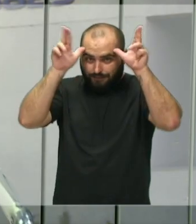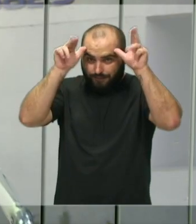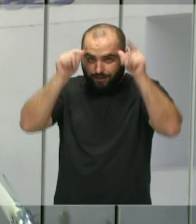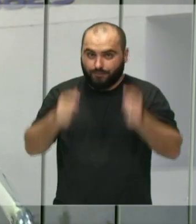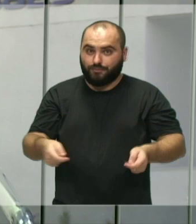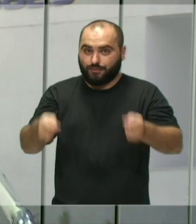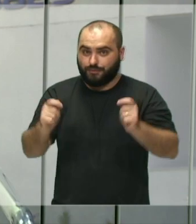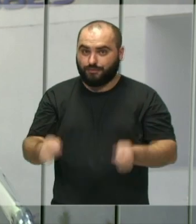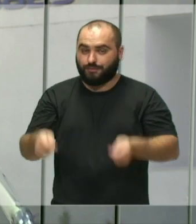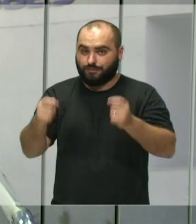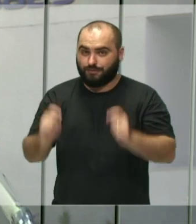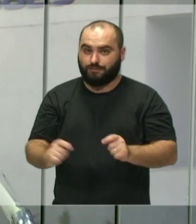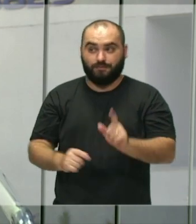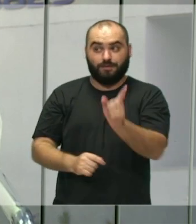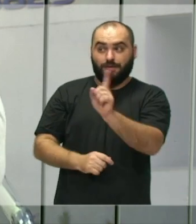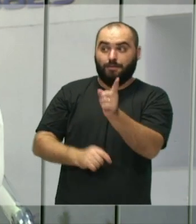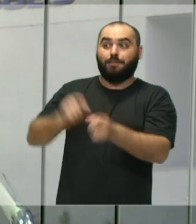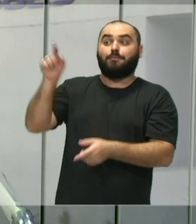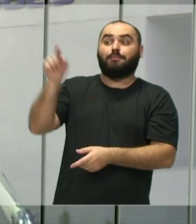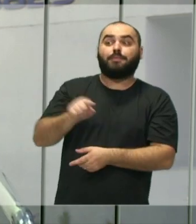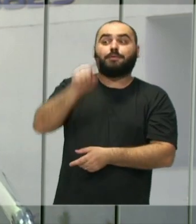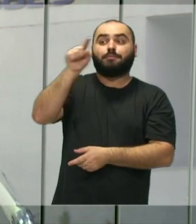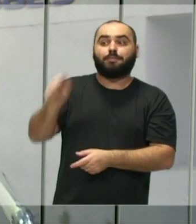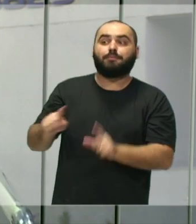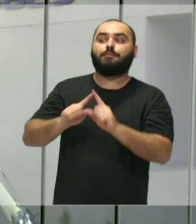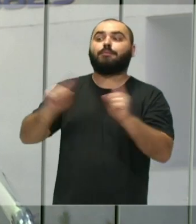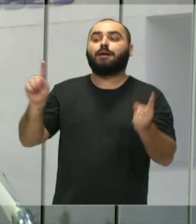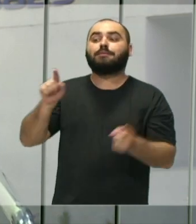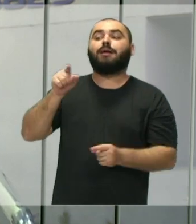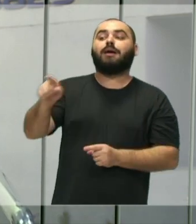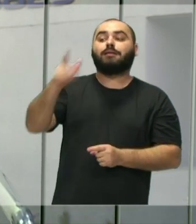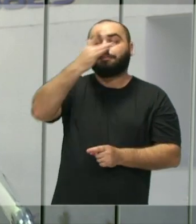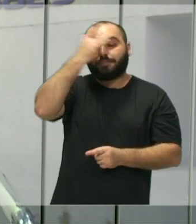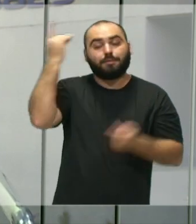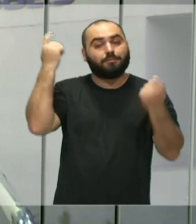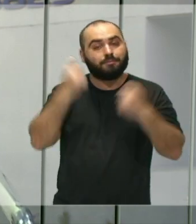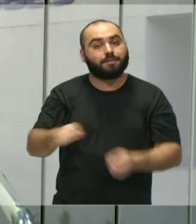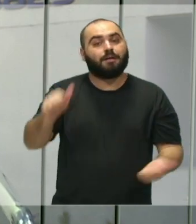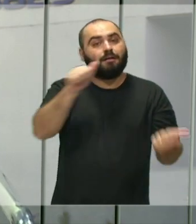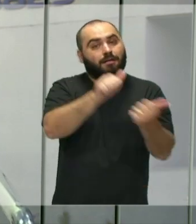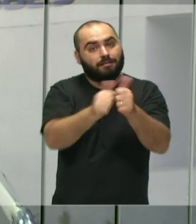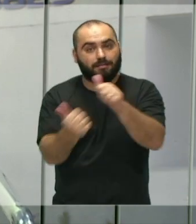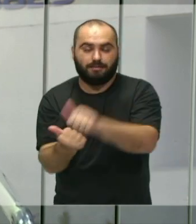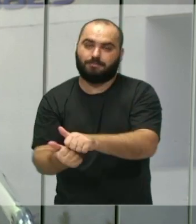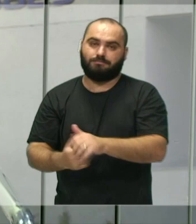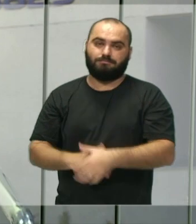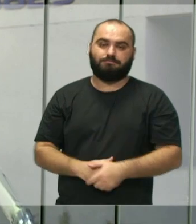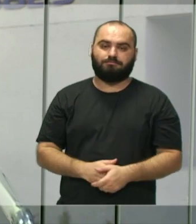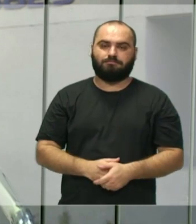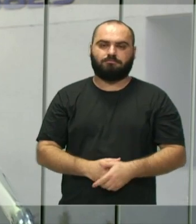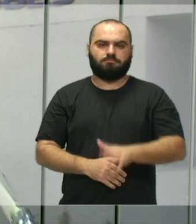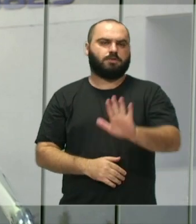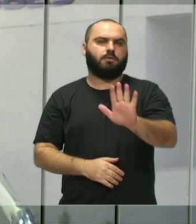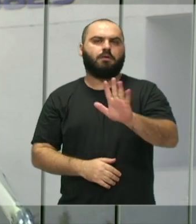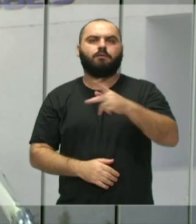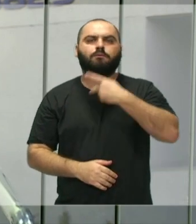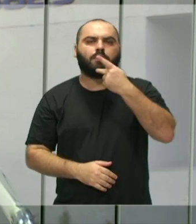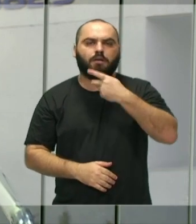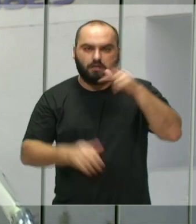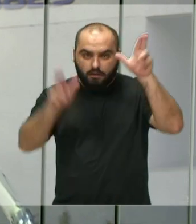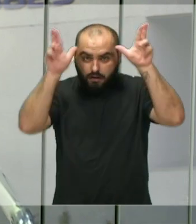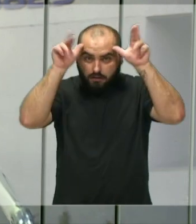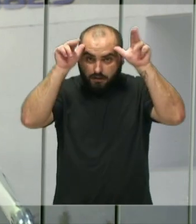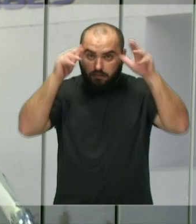só uma questão da proibição, é uma questão da adequação para essas pessoas também. Eu não estou falando de animais de cavalos para